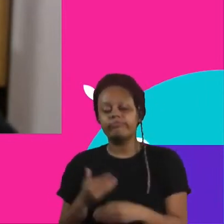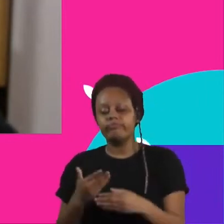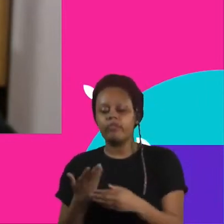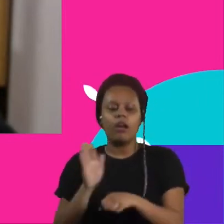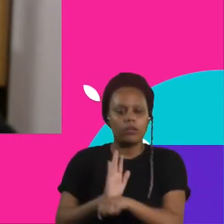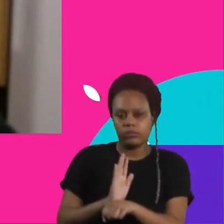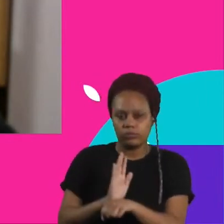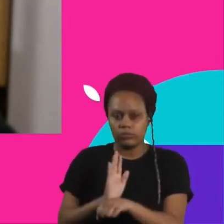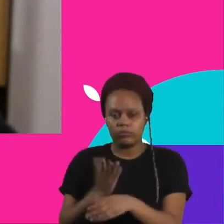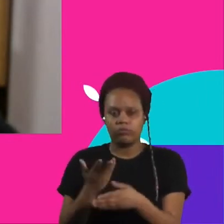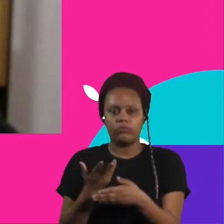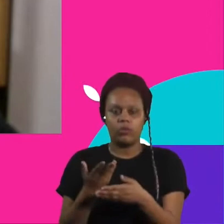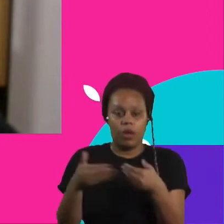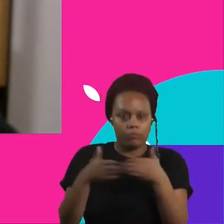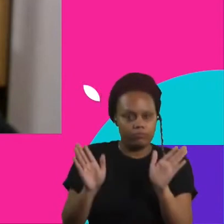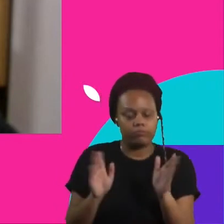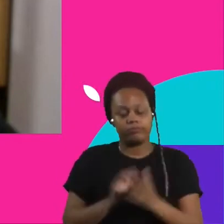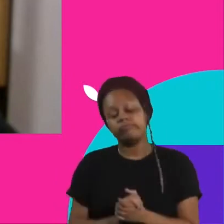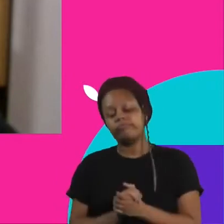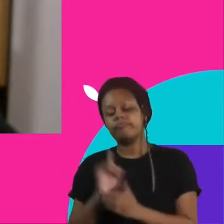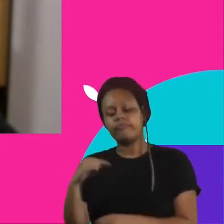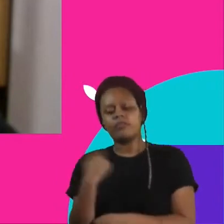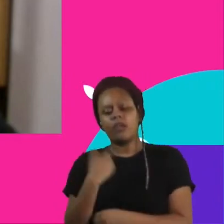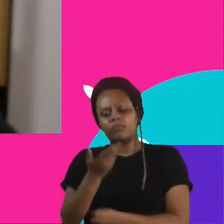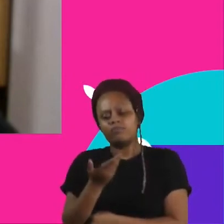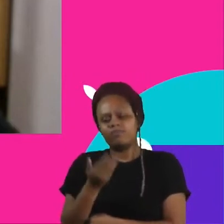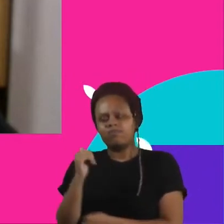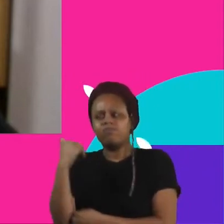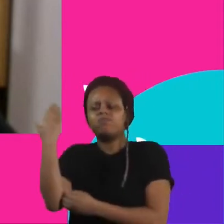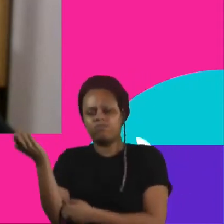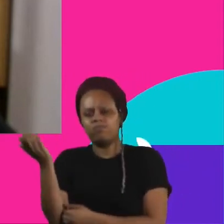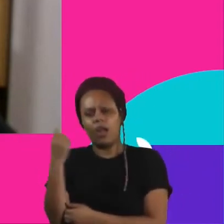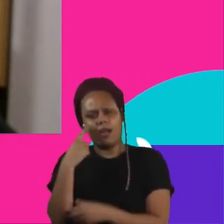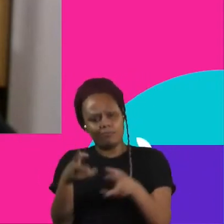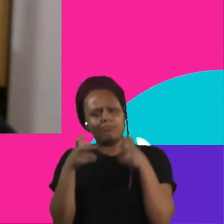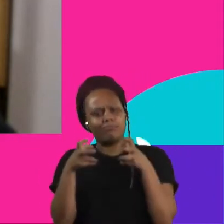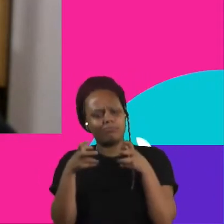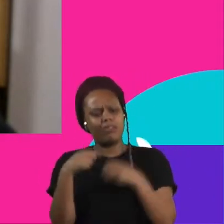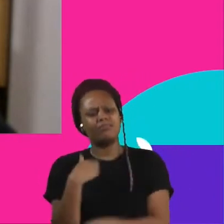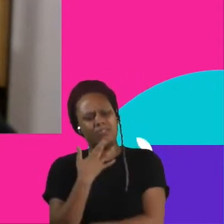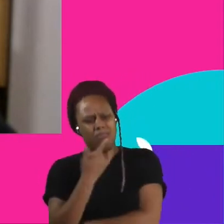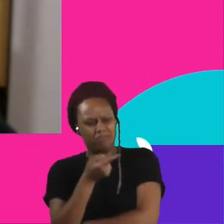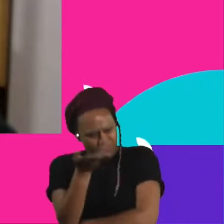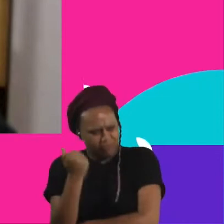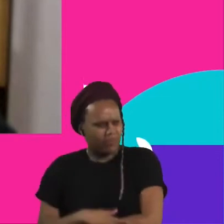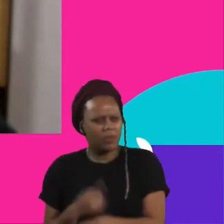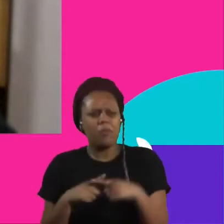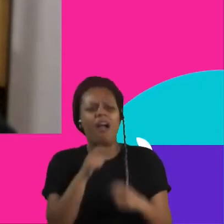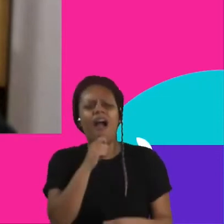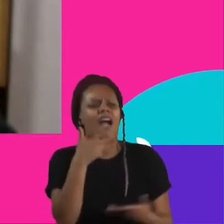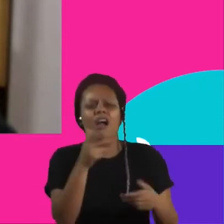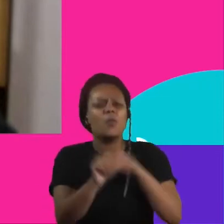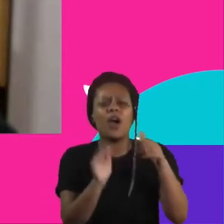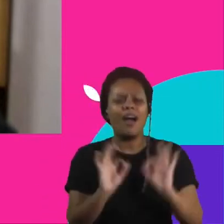fora, sem ter essa experiência, acha que é tudo fácil de resolver. Por que eles ainda não mudaram esse sistema? Por que eles não estão usando uma coisa